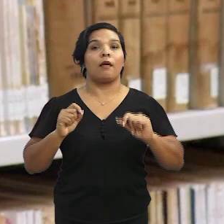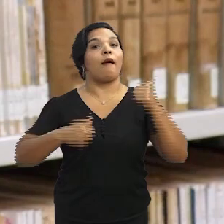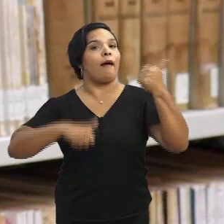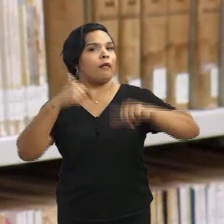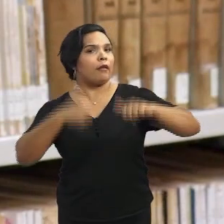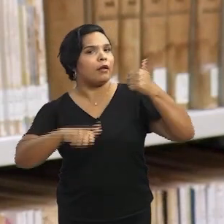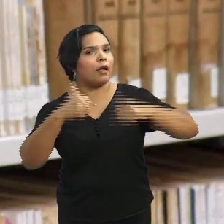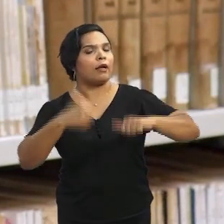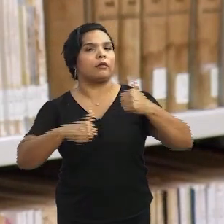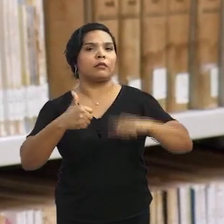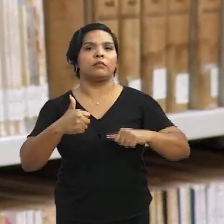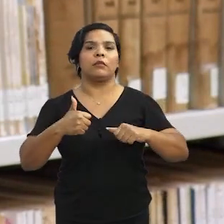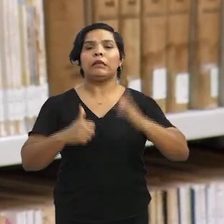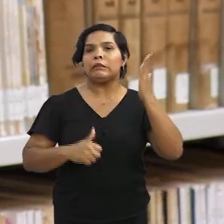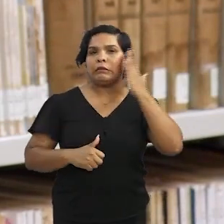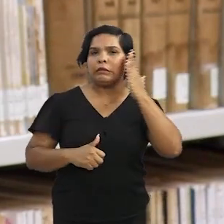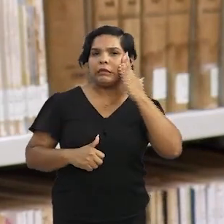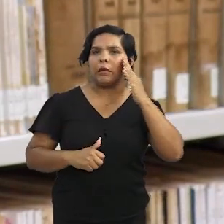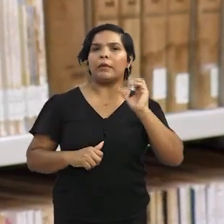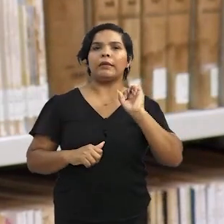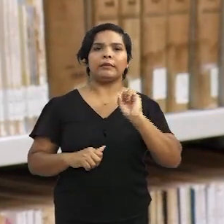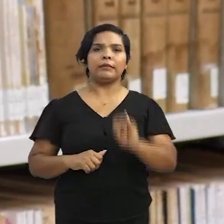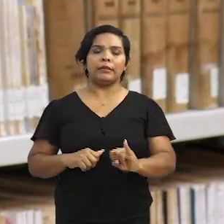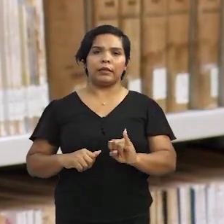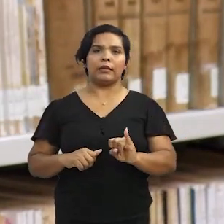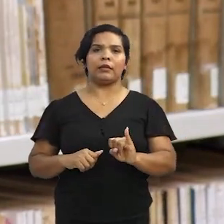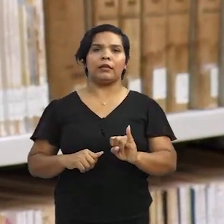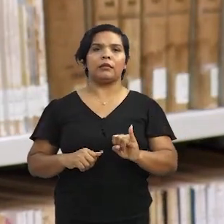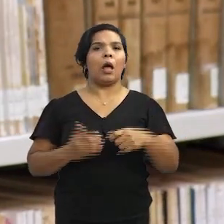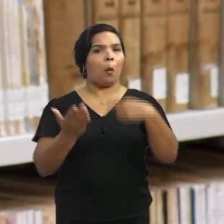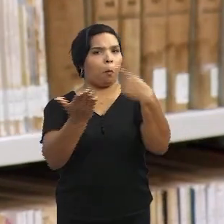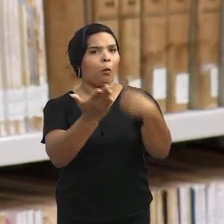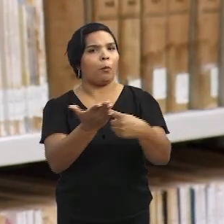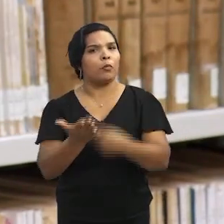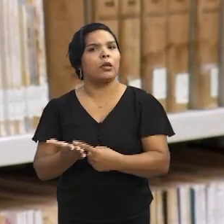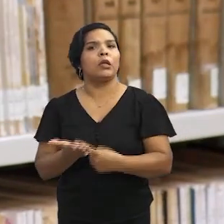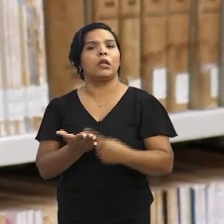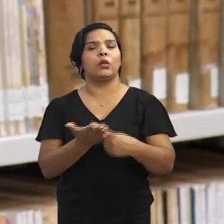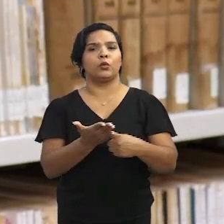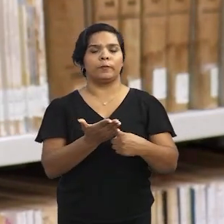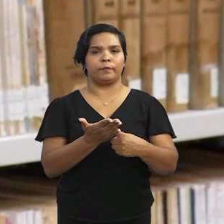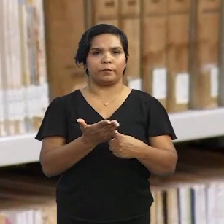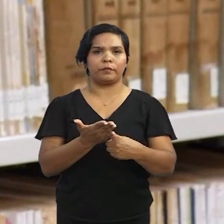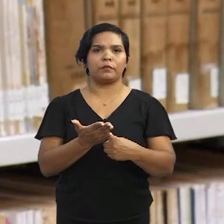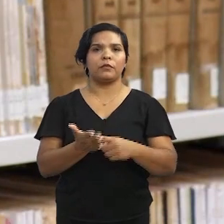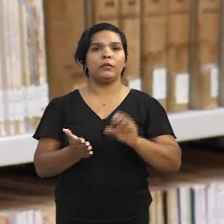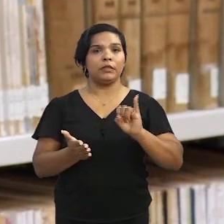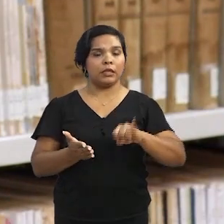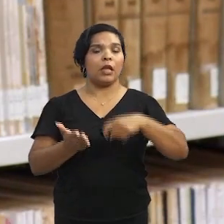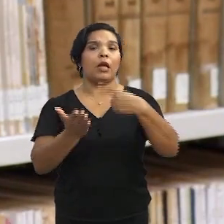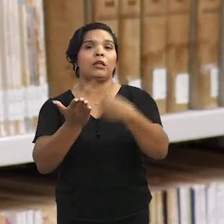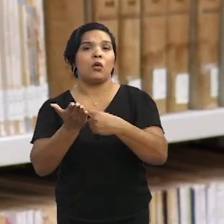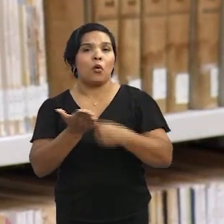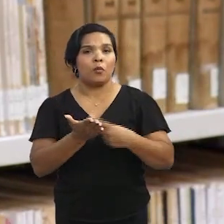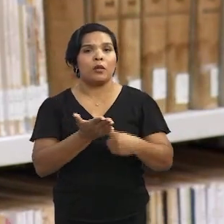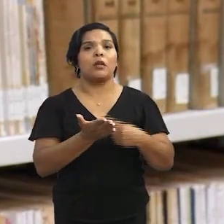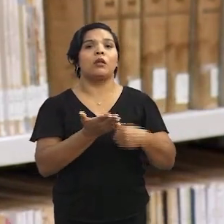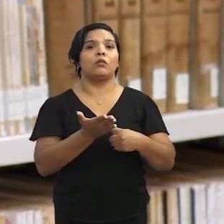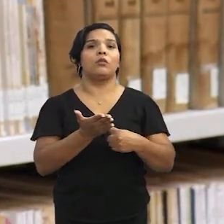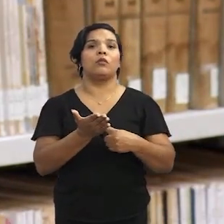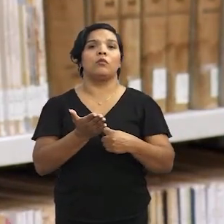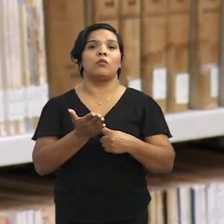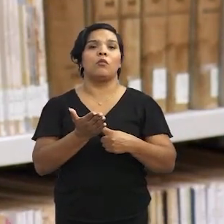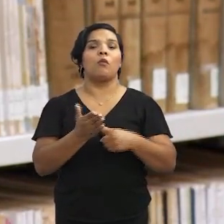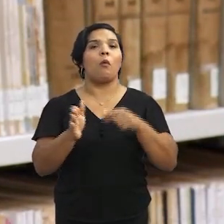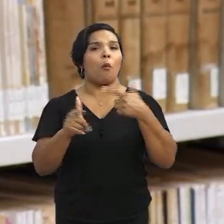avaliada, até para saber se ela está cumprindo com, se ela está cumprindo com